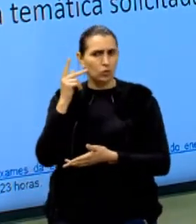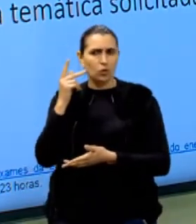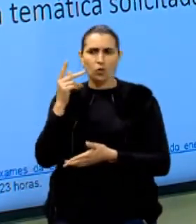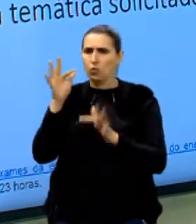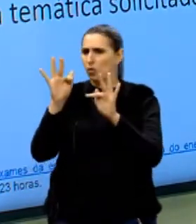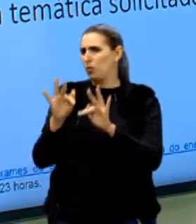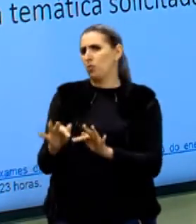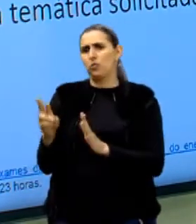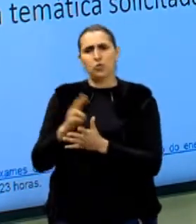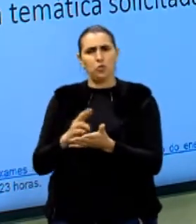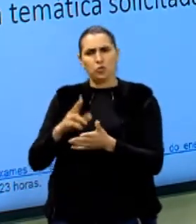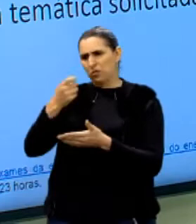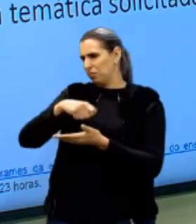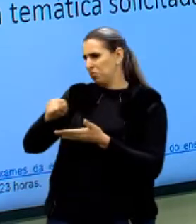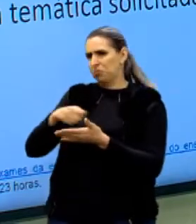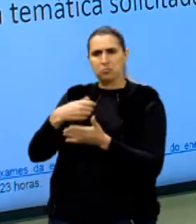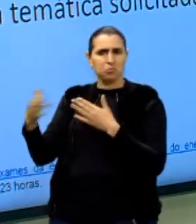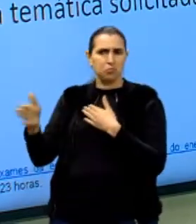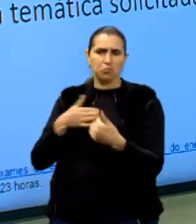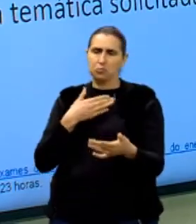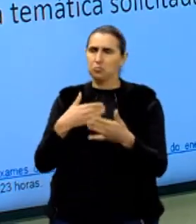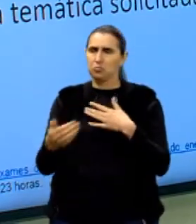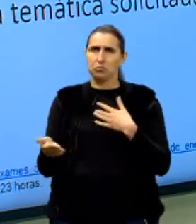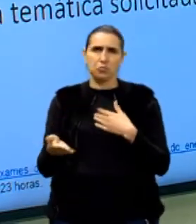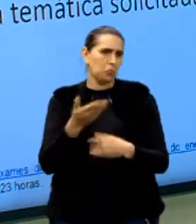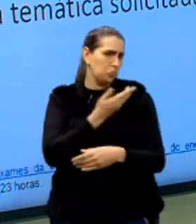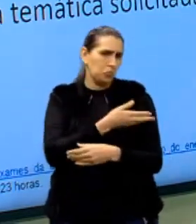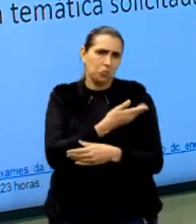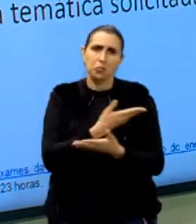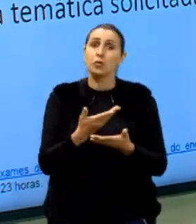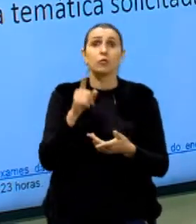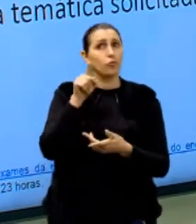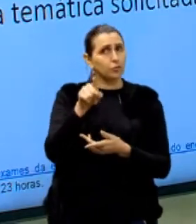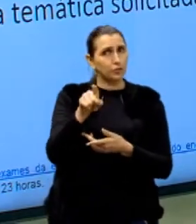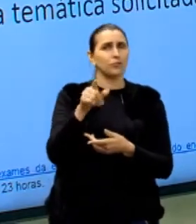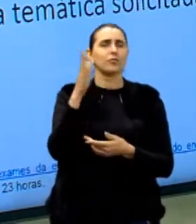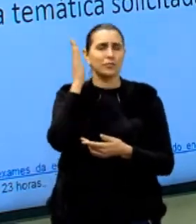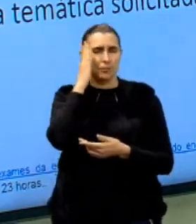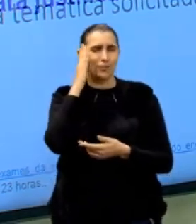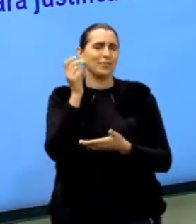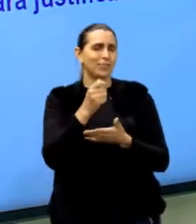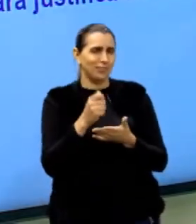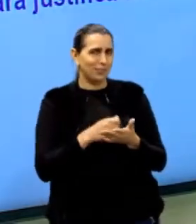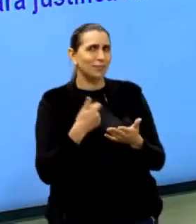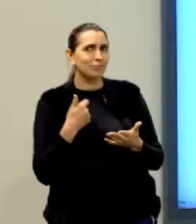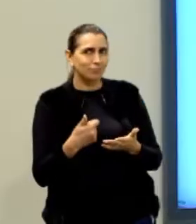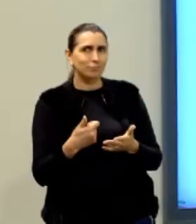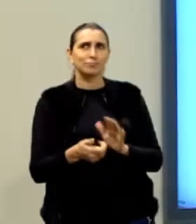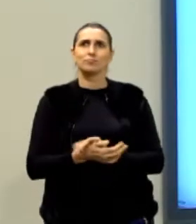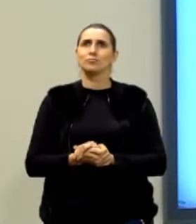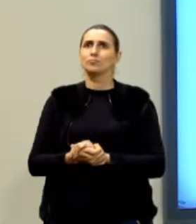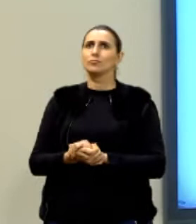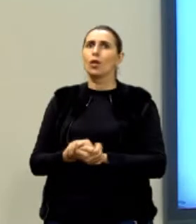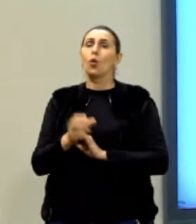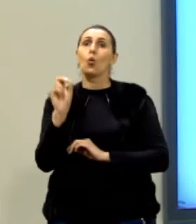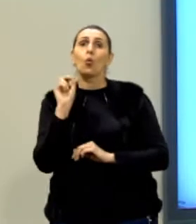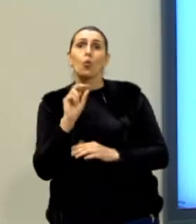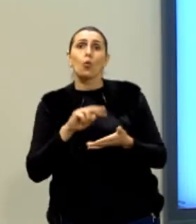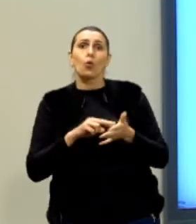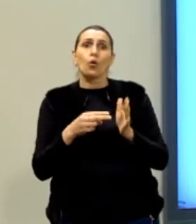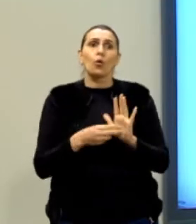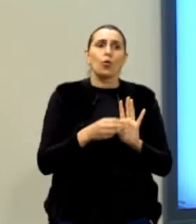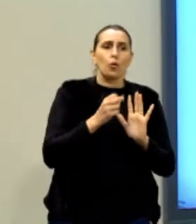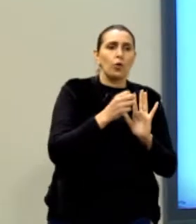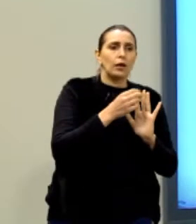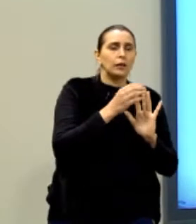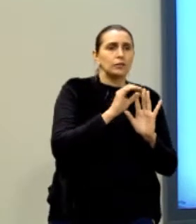redação, foi lá, escreveu qualquer coisa, né? O que não vai ser o caso de vocês, tá legal? O que é um texto dissertativo